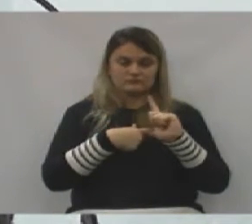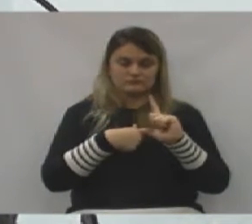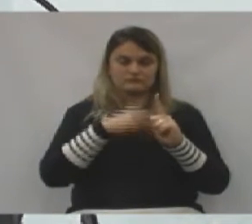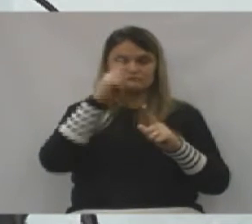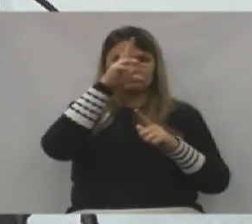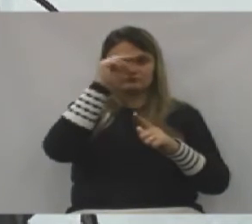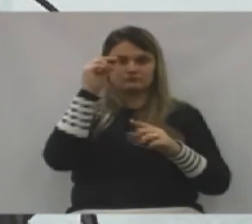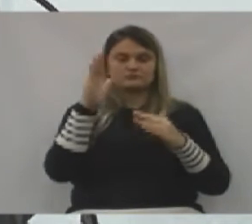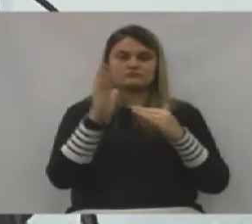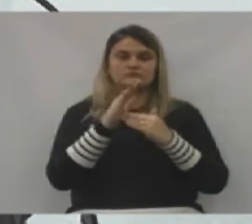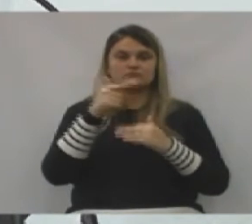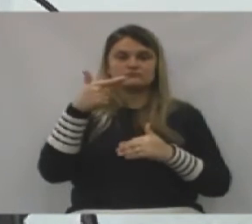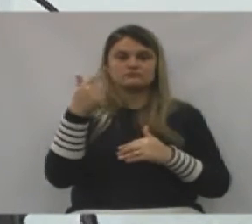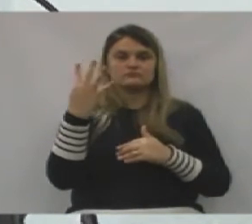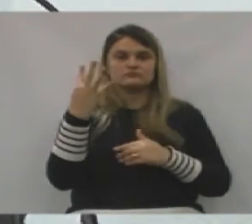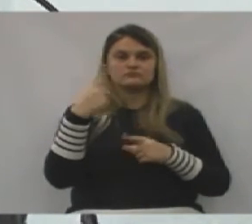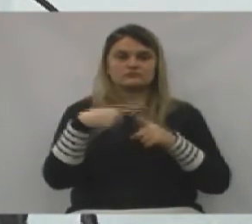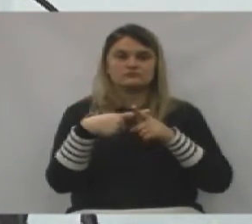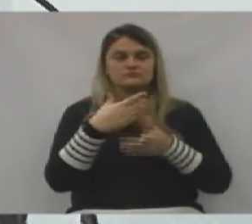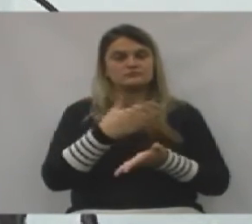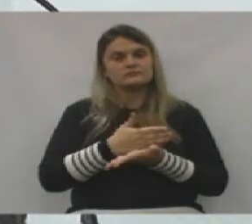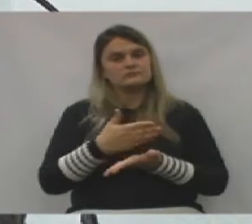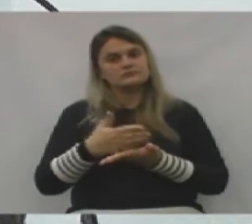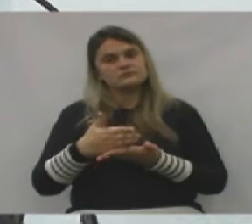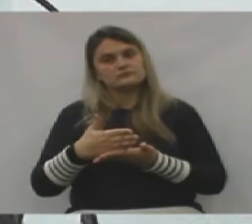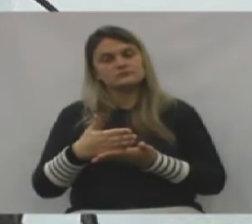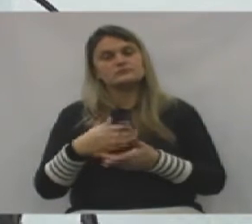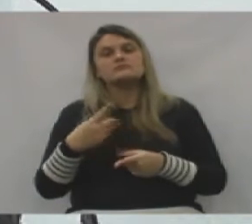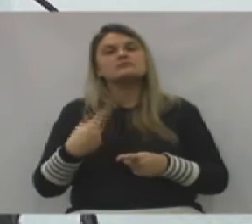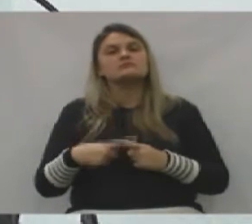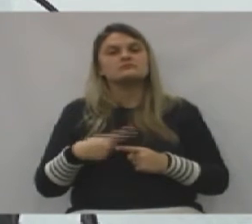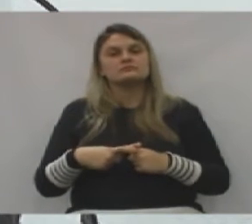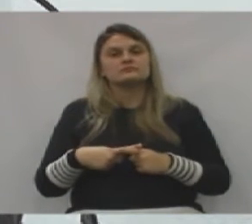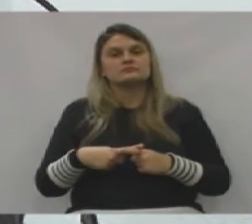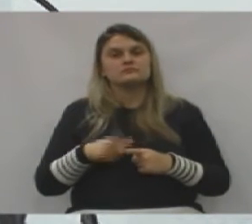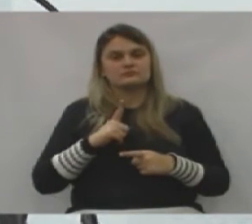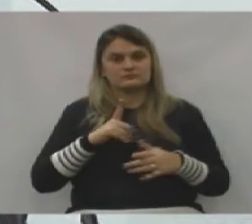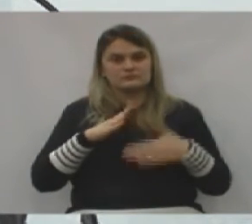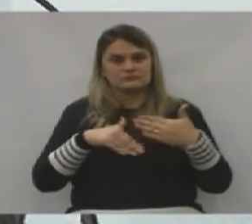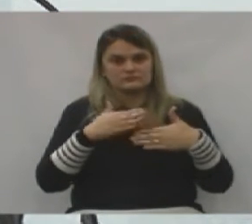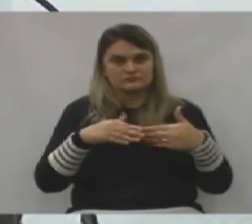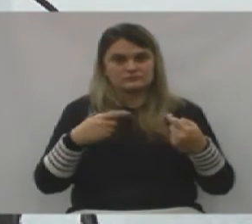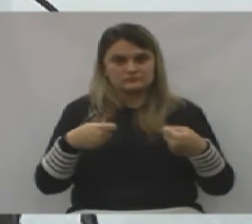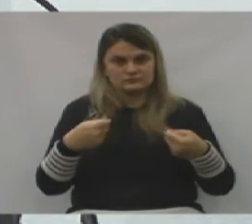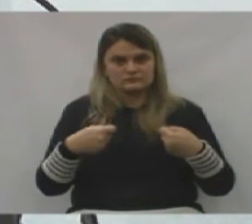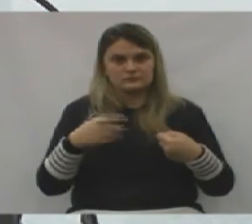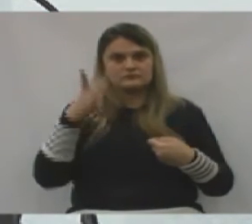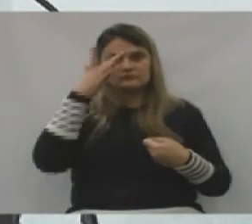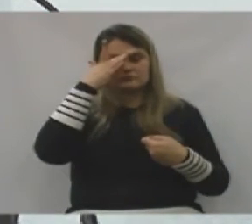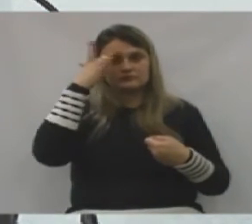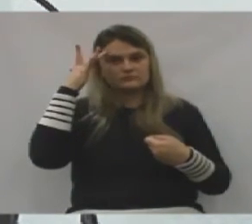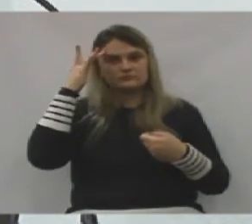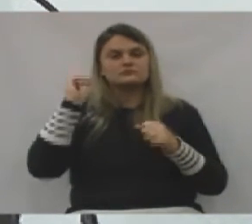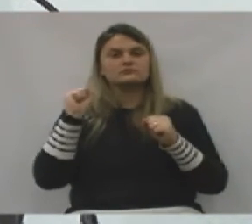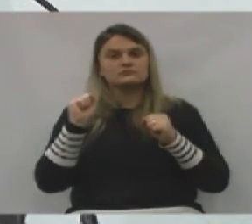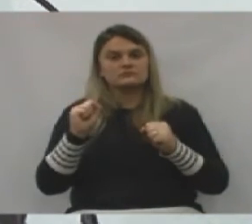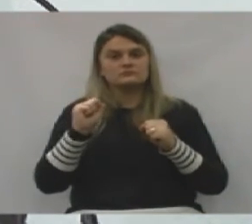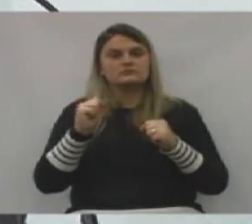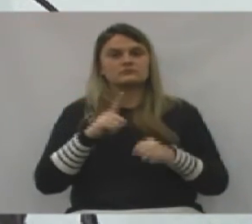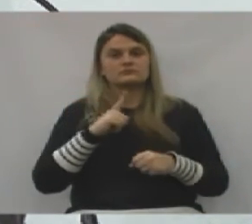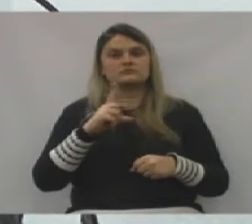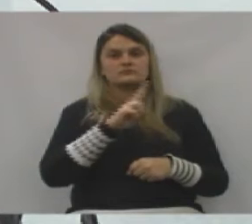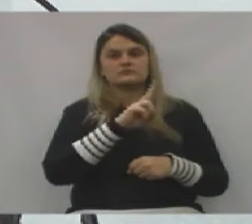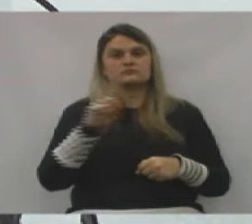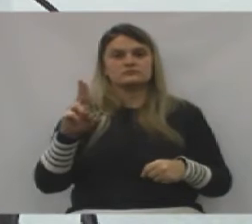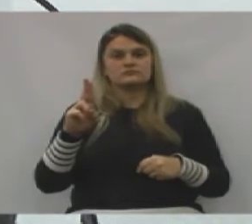vezes para parcelar. Para que isso? Para ter desenvolvimento econômico, para que as pessoas possam ter seu